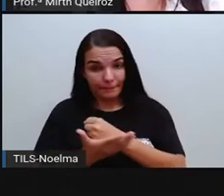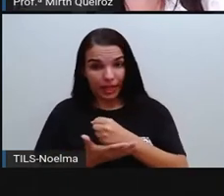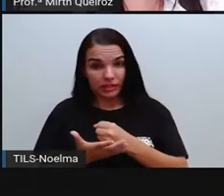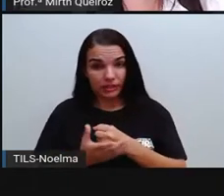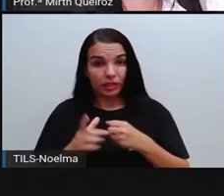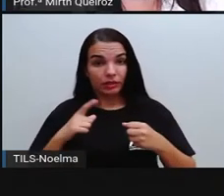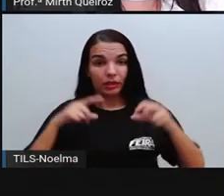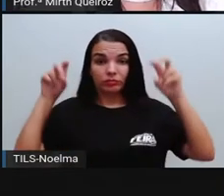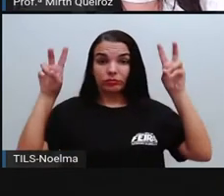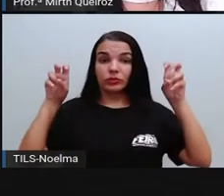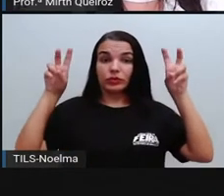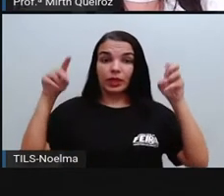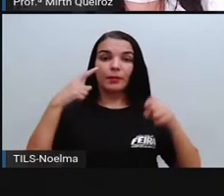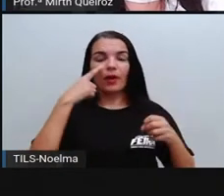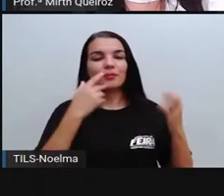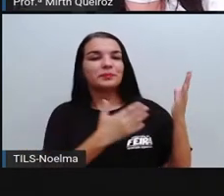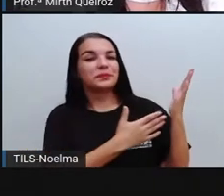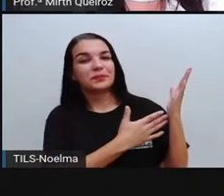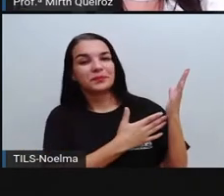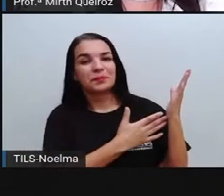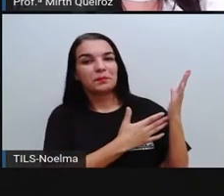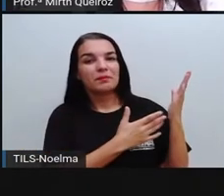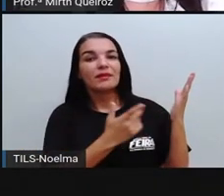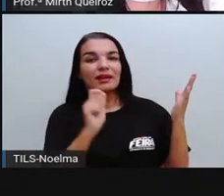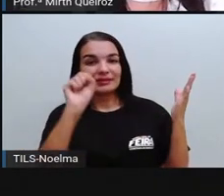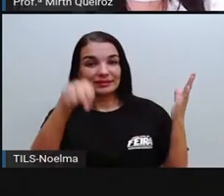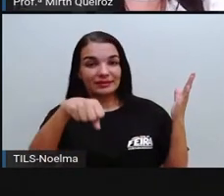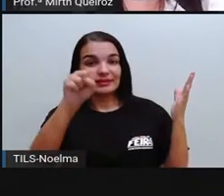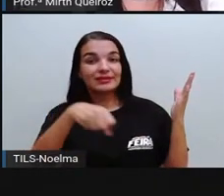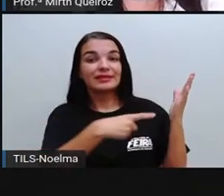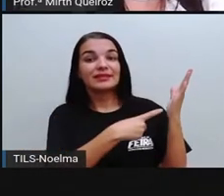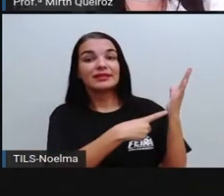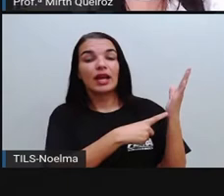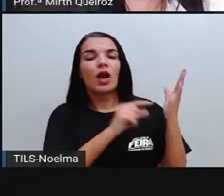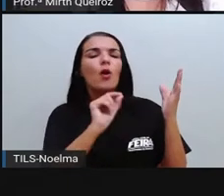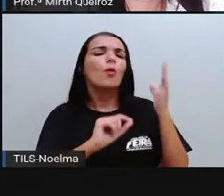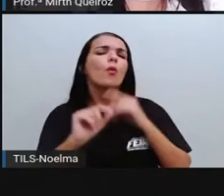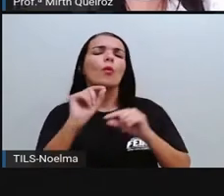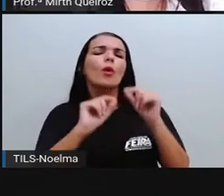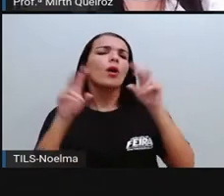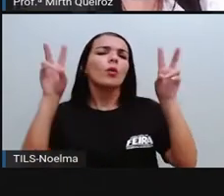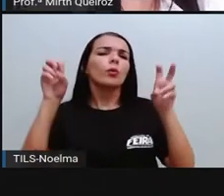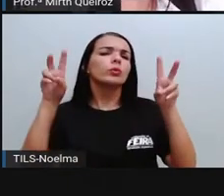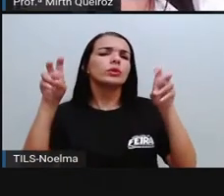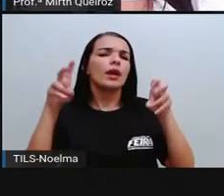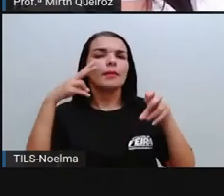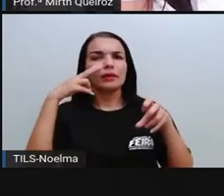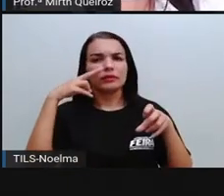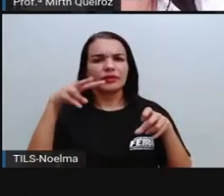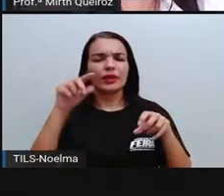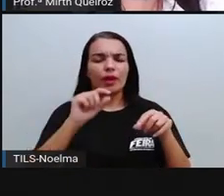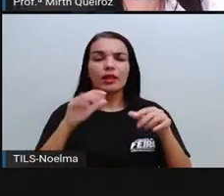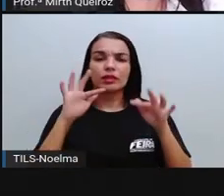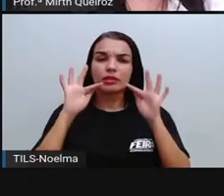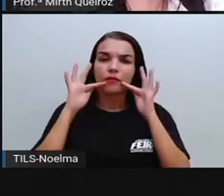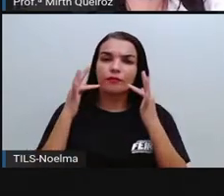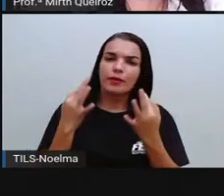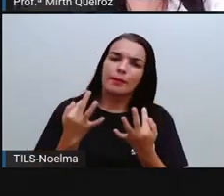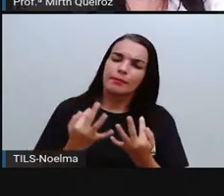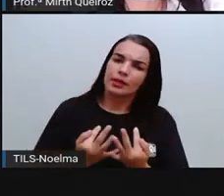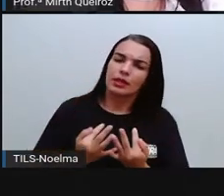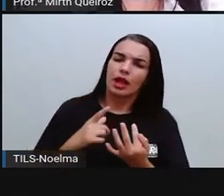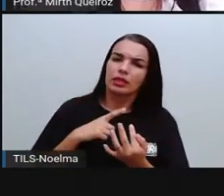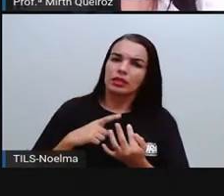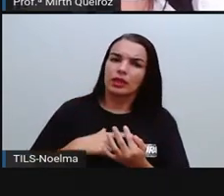temáticas. Nós temos, por exemplo, aqui uma xilogravura. Se vocês observarem, né? Nós temos uma família, provavelmente essa